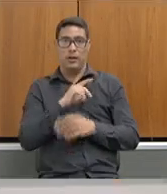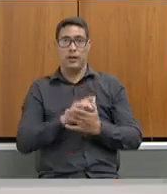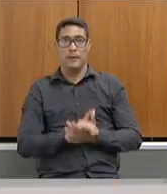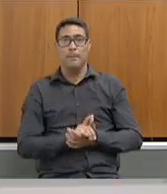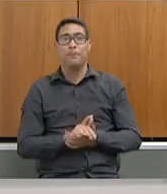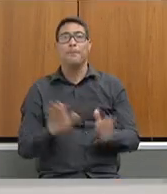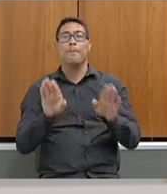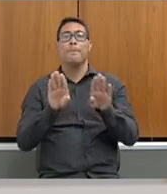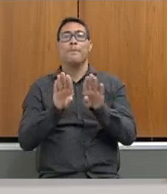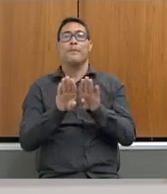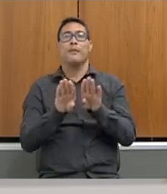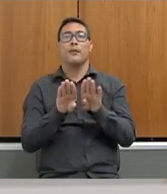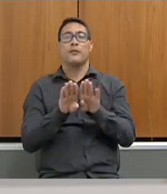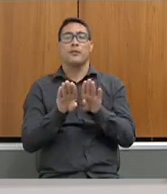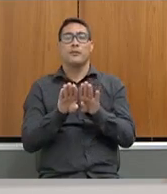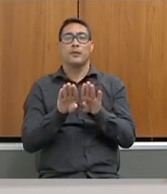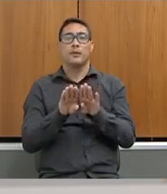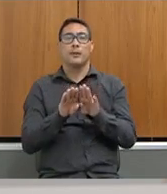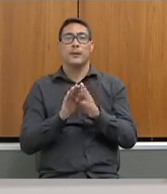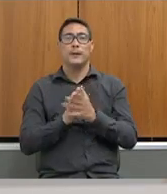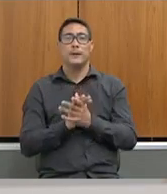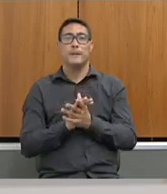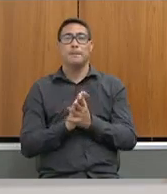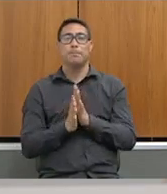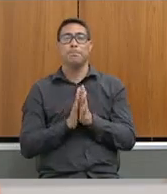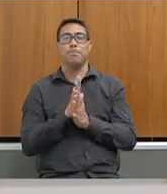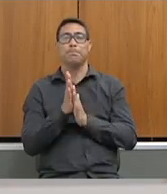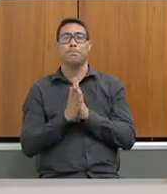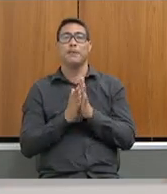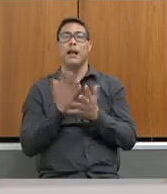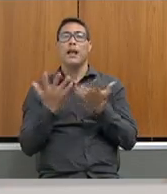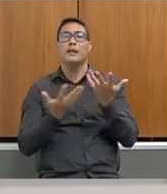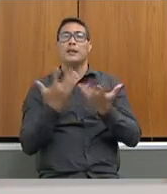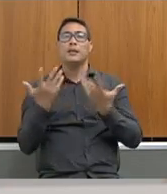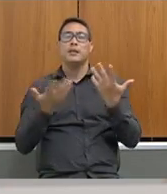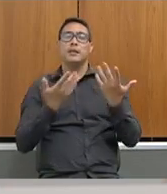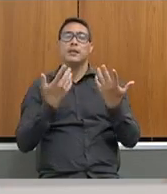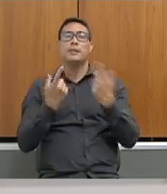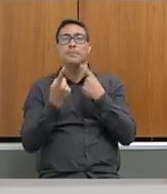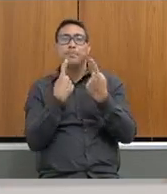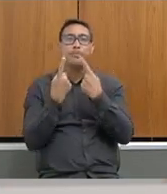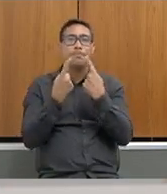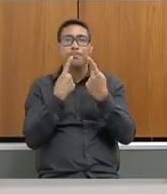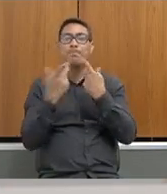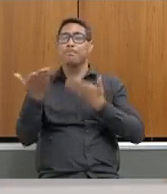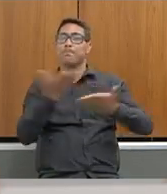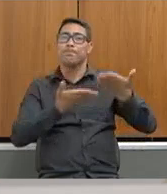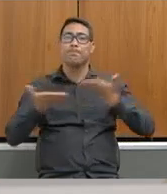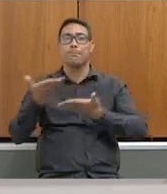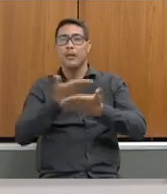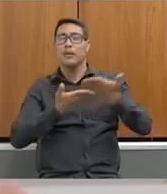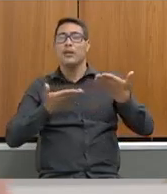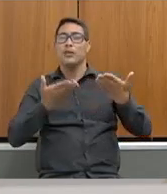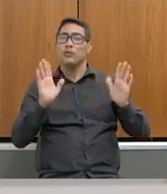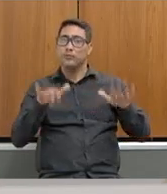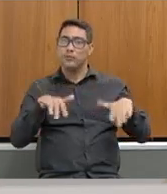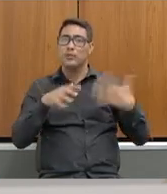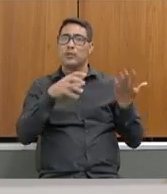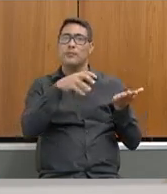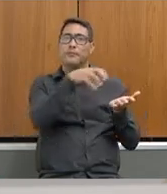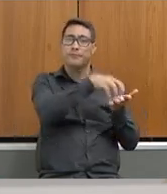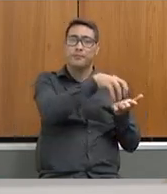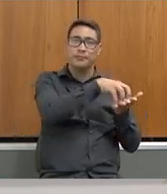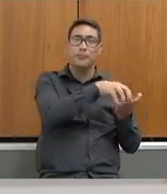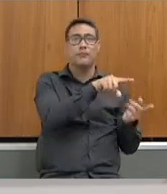diálogo próximo de superintendência com a